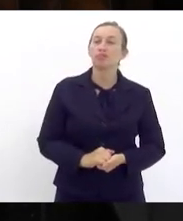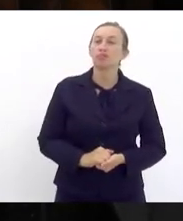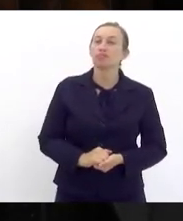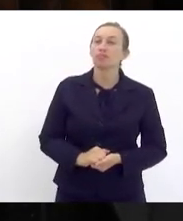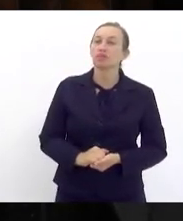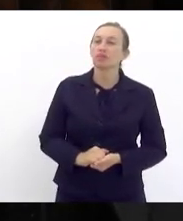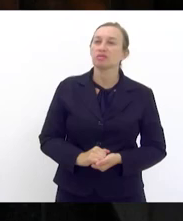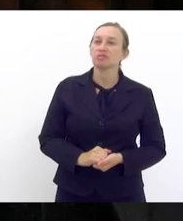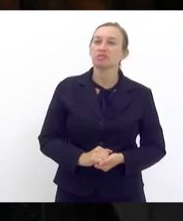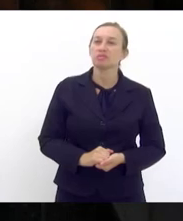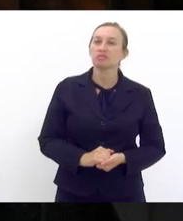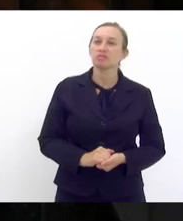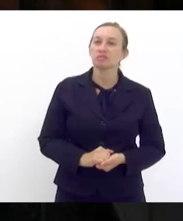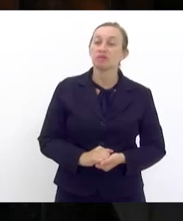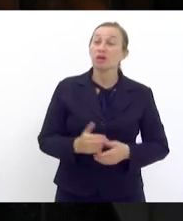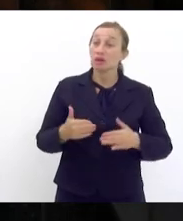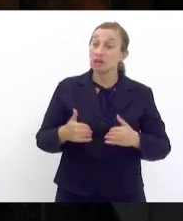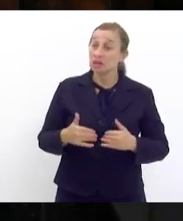o ano de 2023,